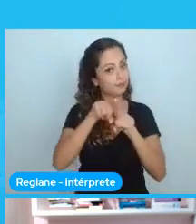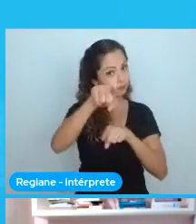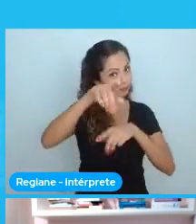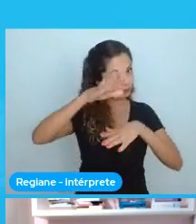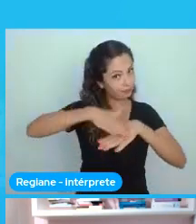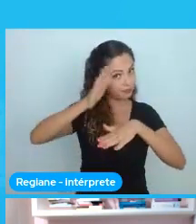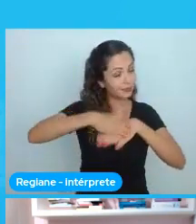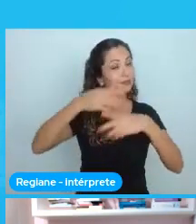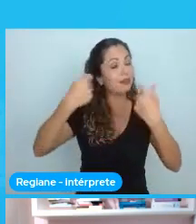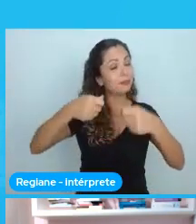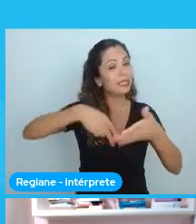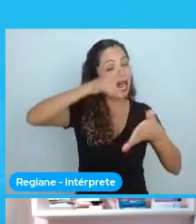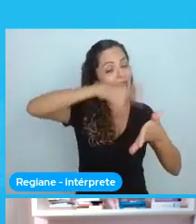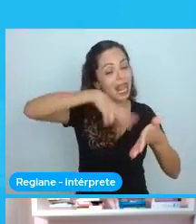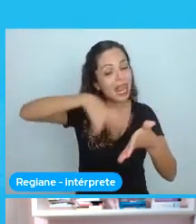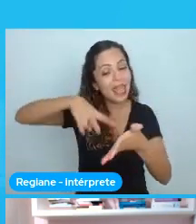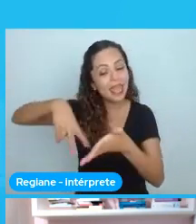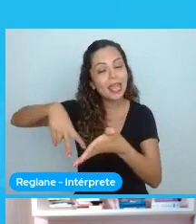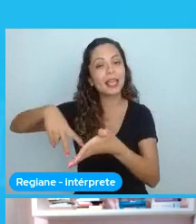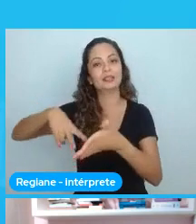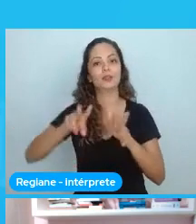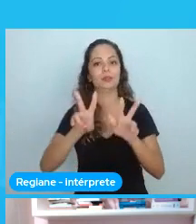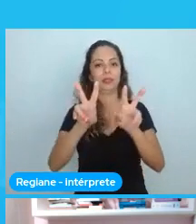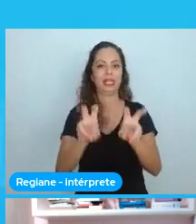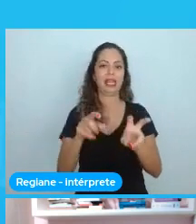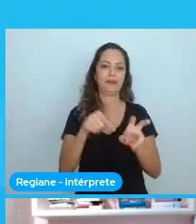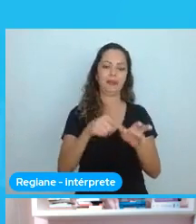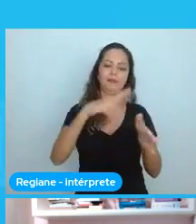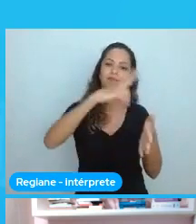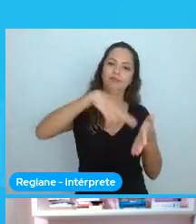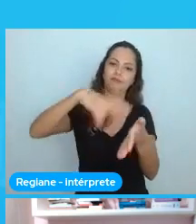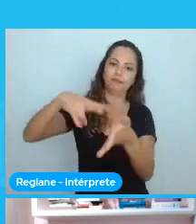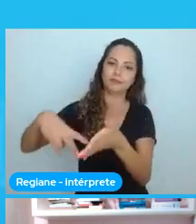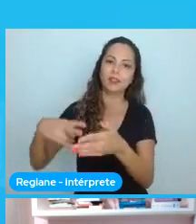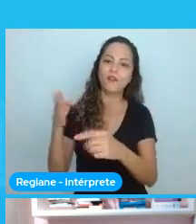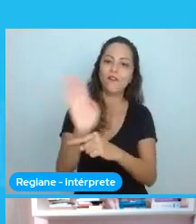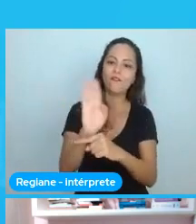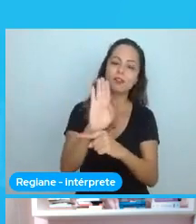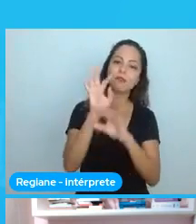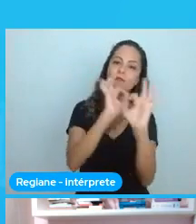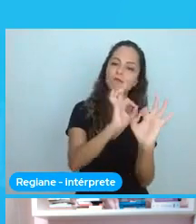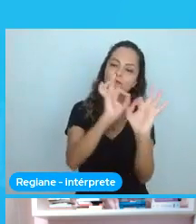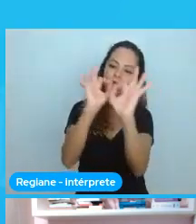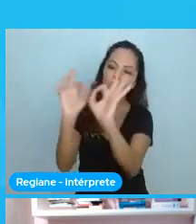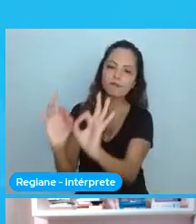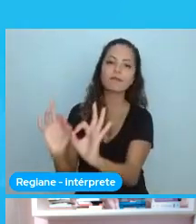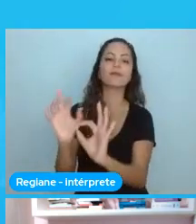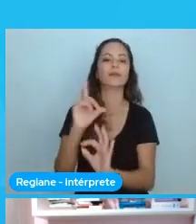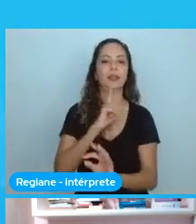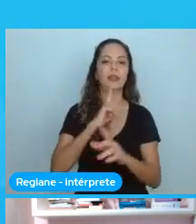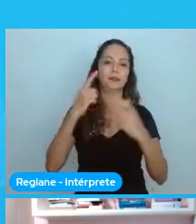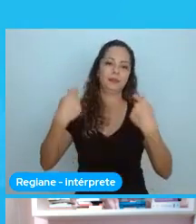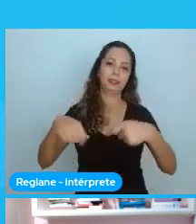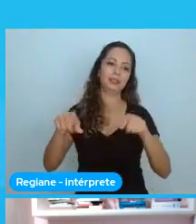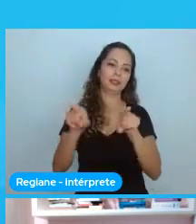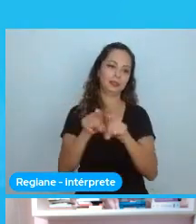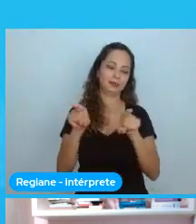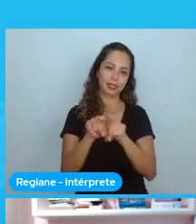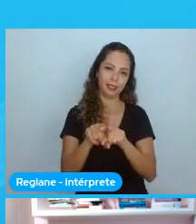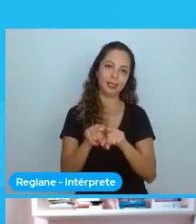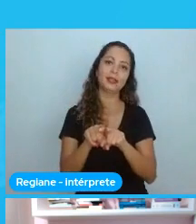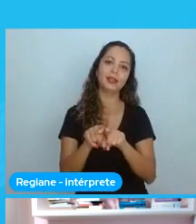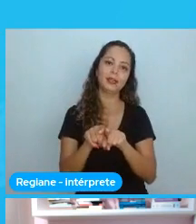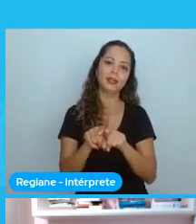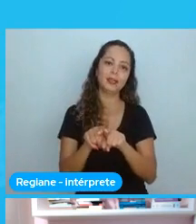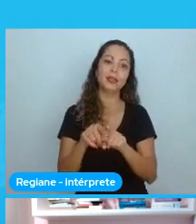vai precisar ler, você, sabe, o atual código de conduta que está lá no repositório, a gente parou para ler